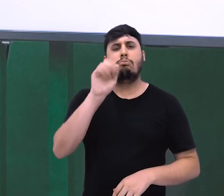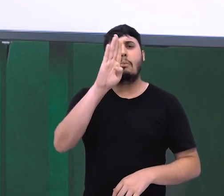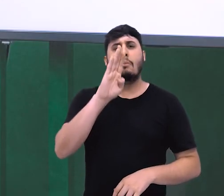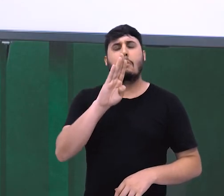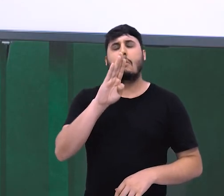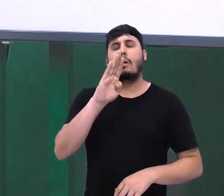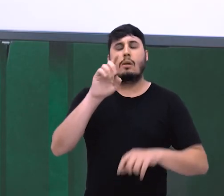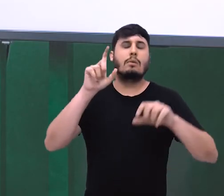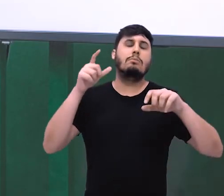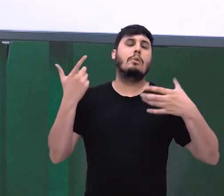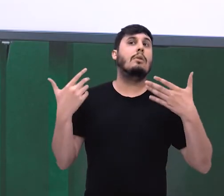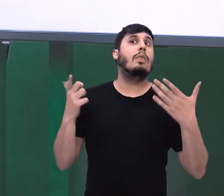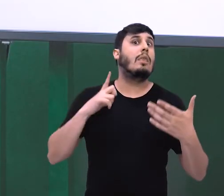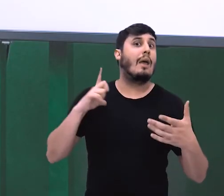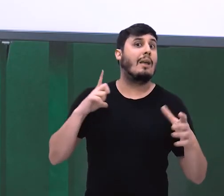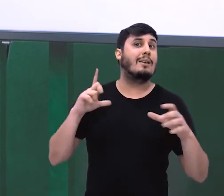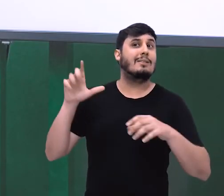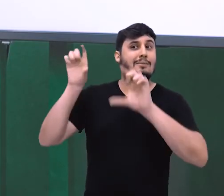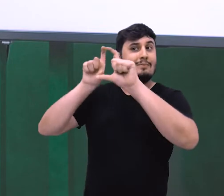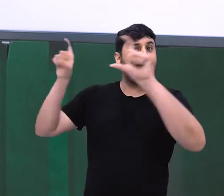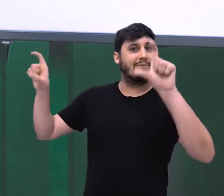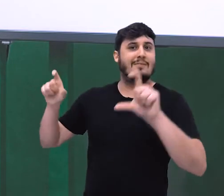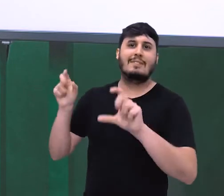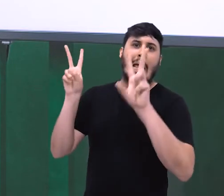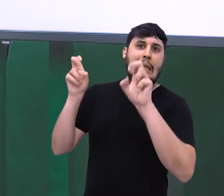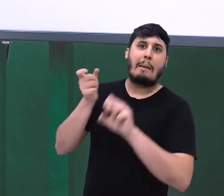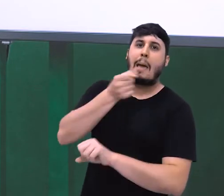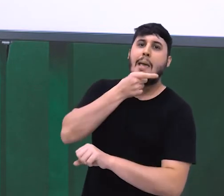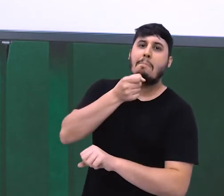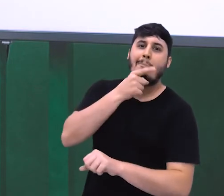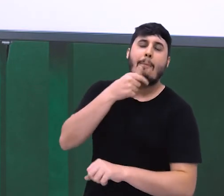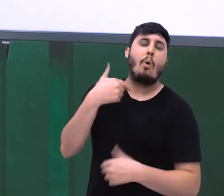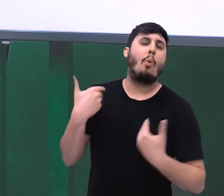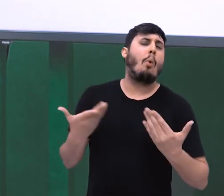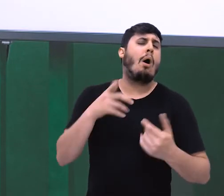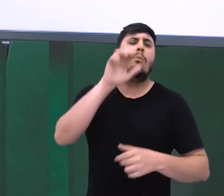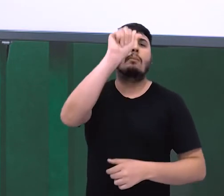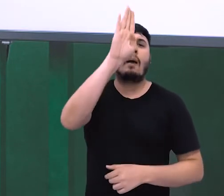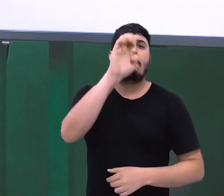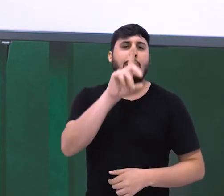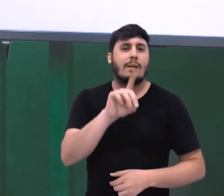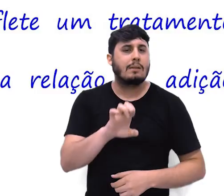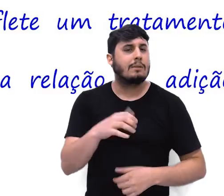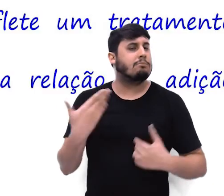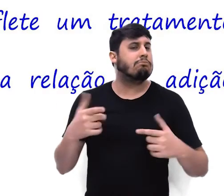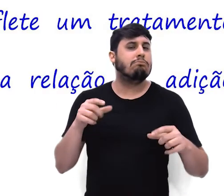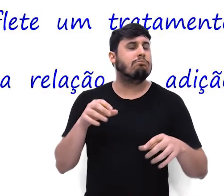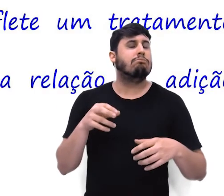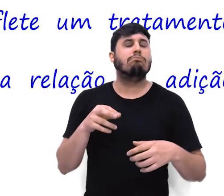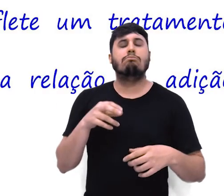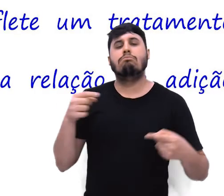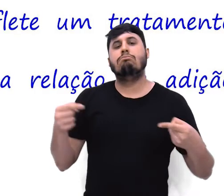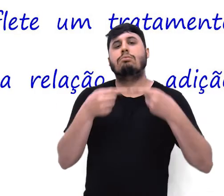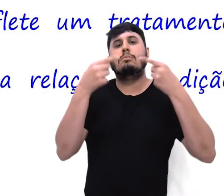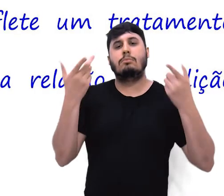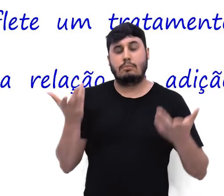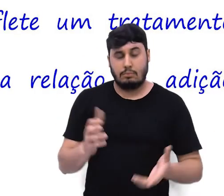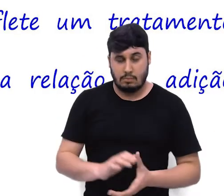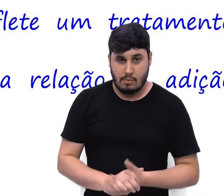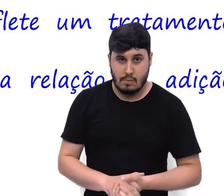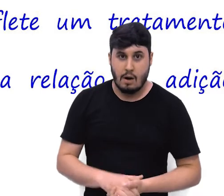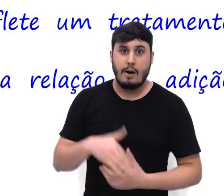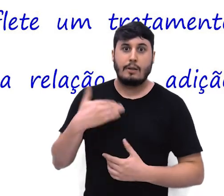Vamos ficar aí entre A e B, que são as alternativas que dão conta de conjunções. Letra A fala, o emprego de uma oração